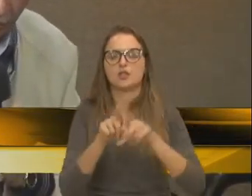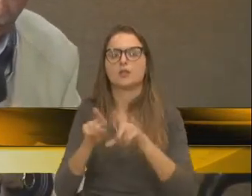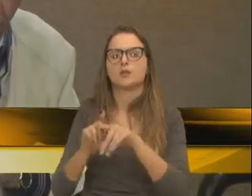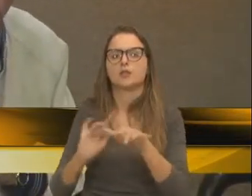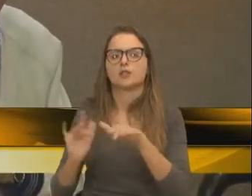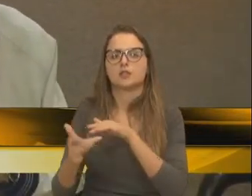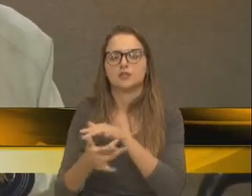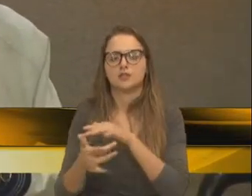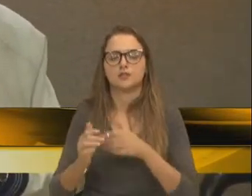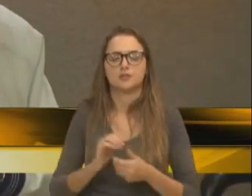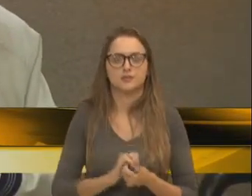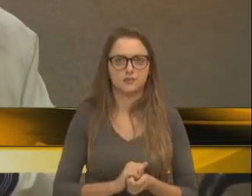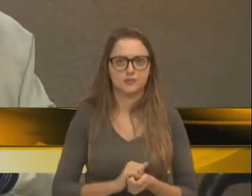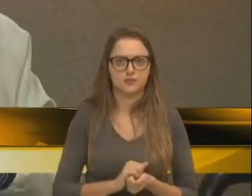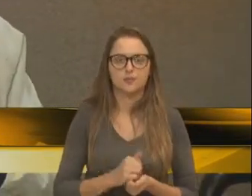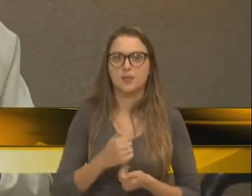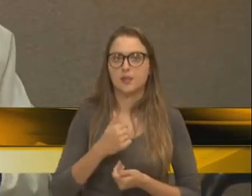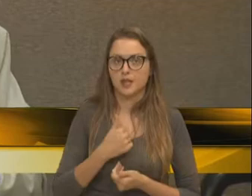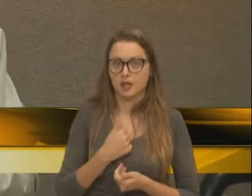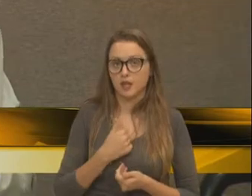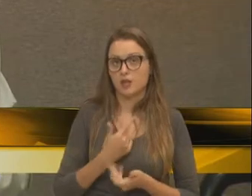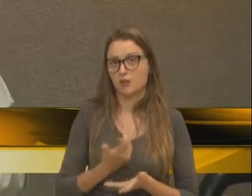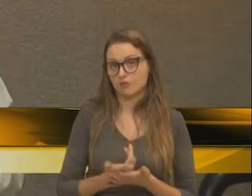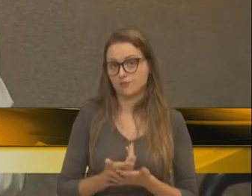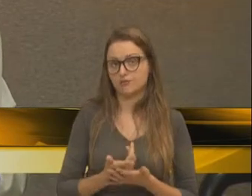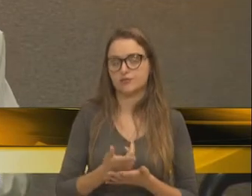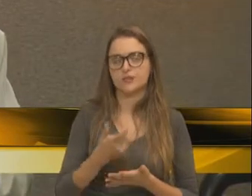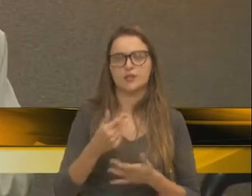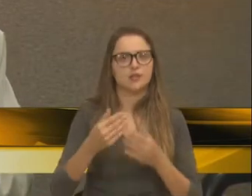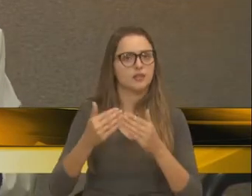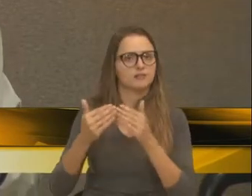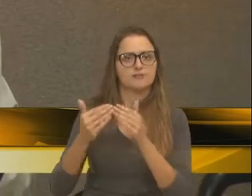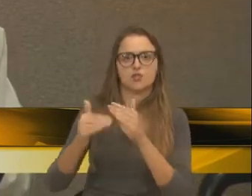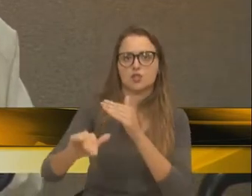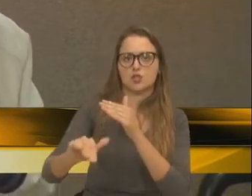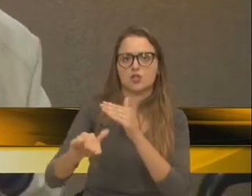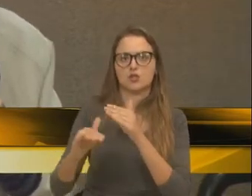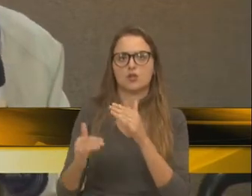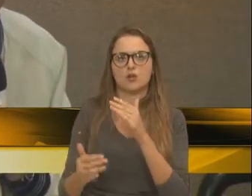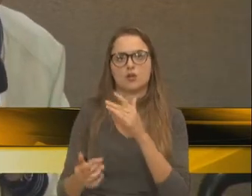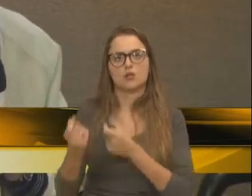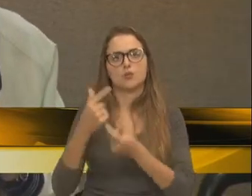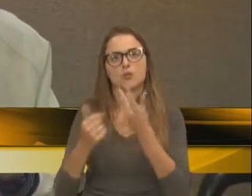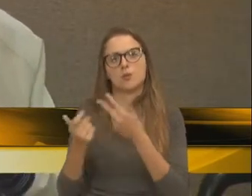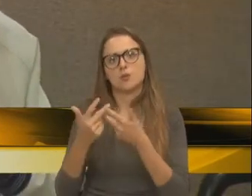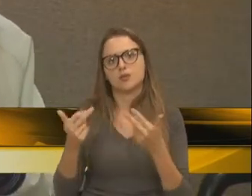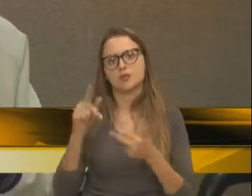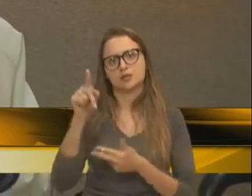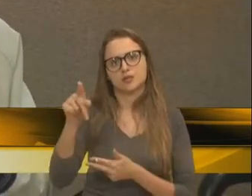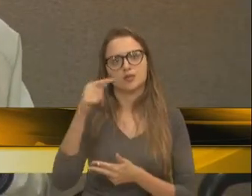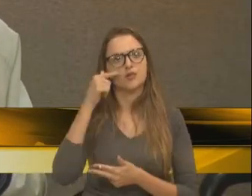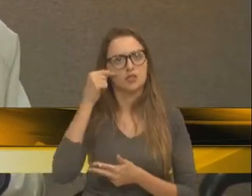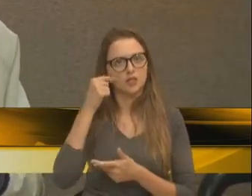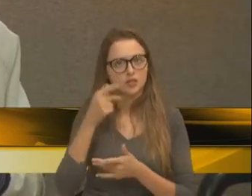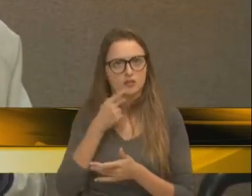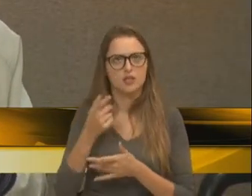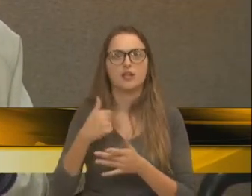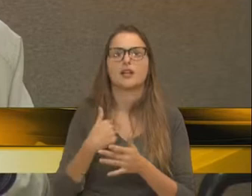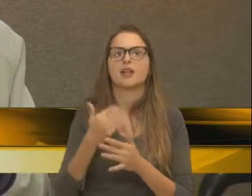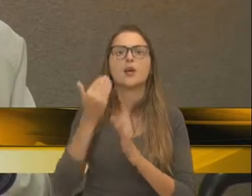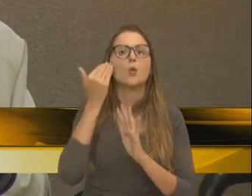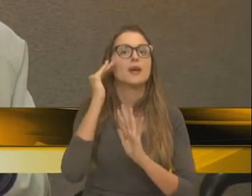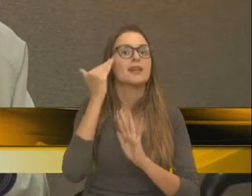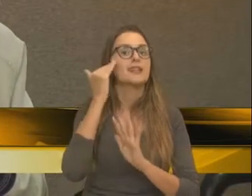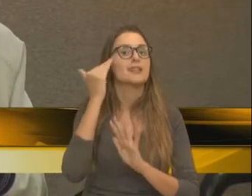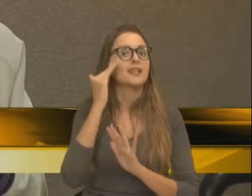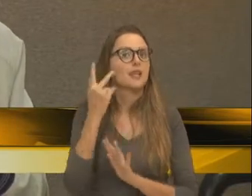sociais. Eu sou obrigado a discordar um pouco, vereador Helóide, Vossa Excelência, embora eu compreenda a sua